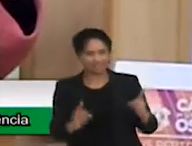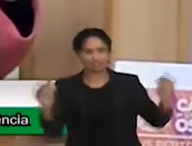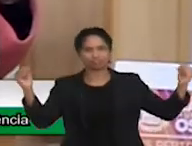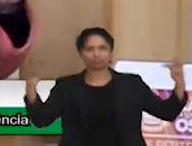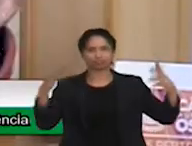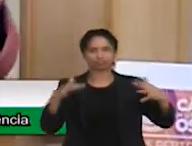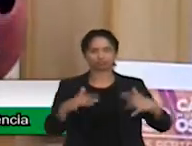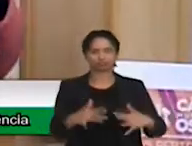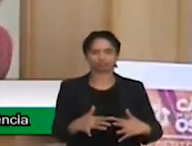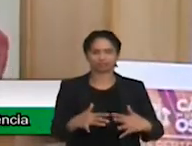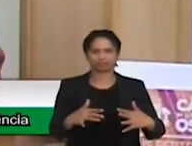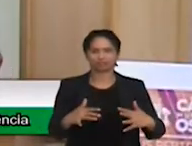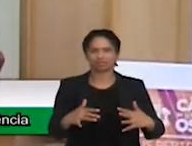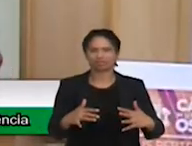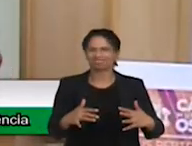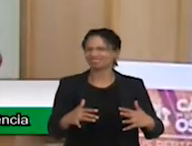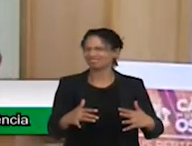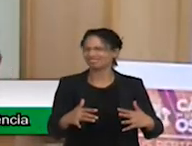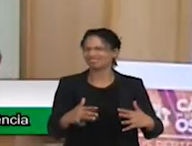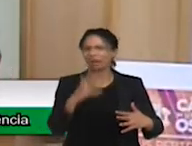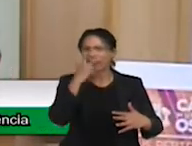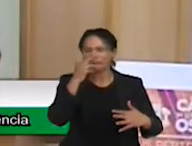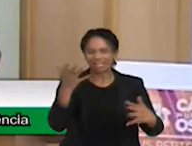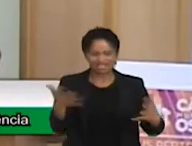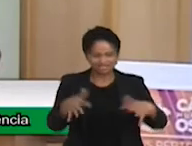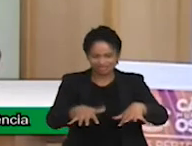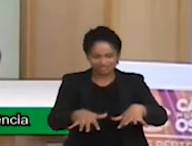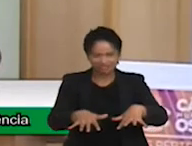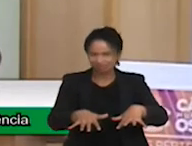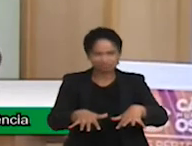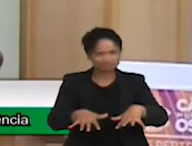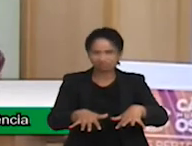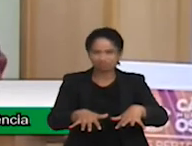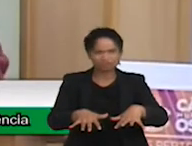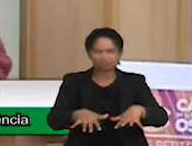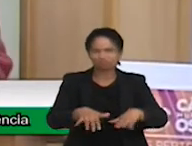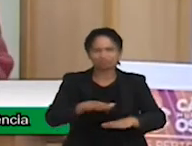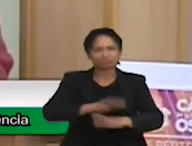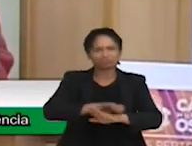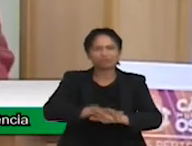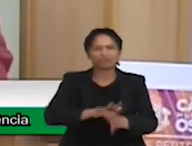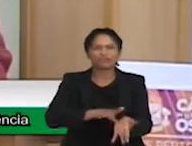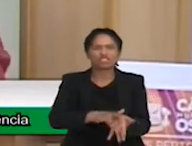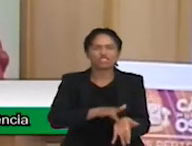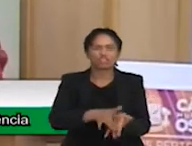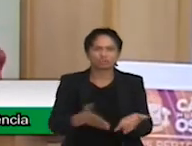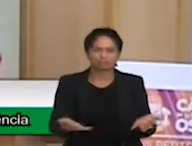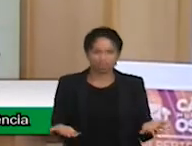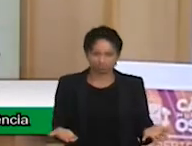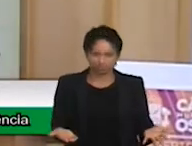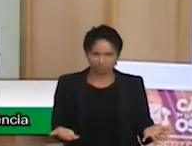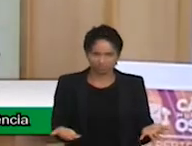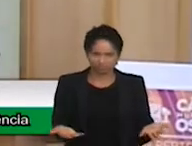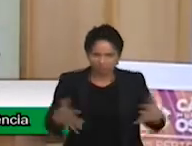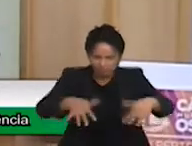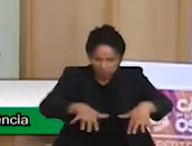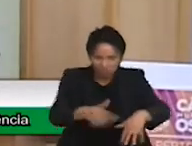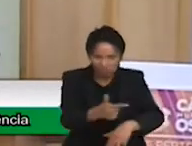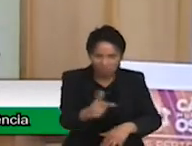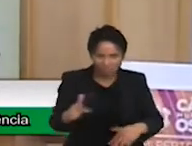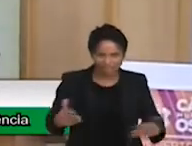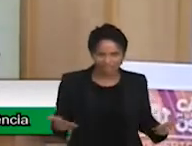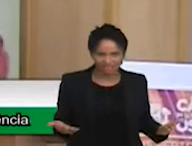inclui. E ela excluía. porque ela incluía, de fato, aquele deficiente